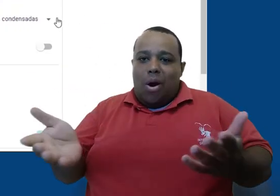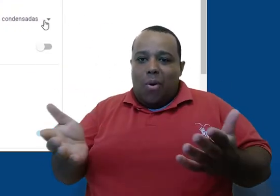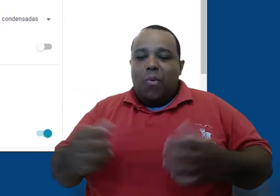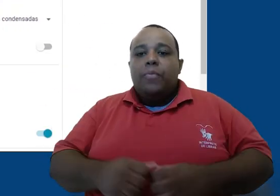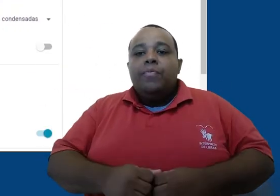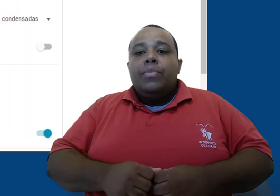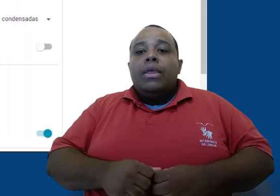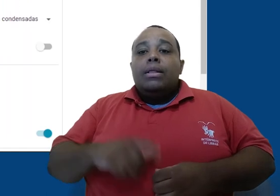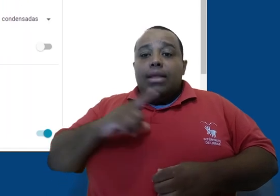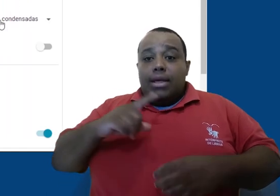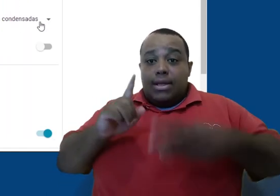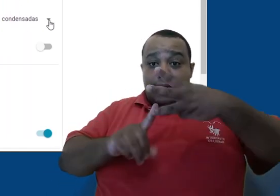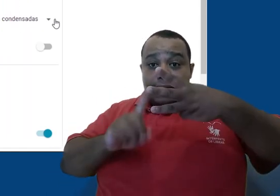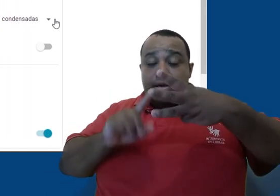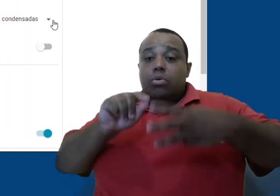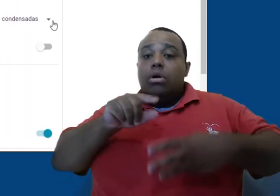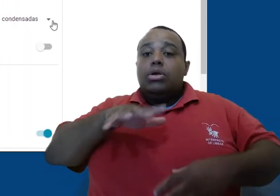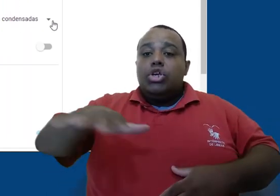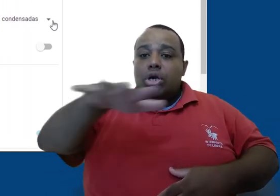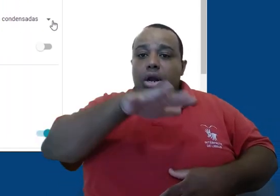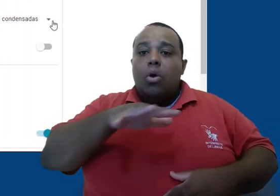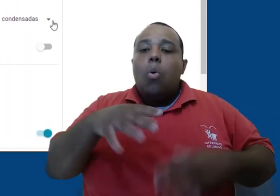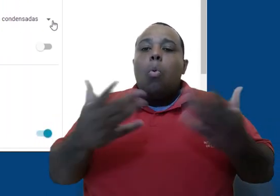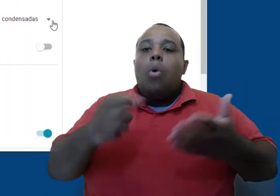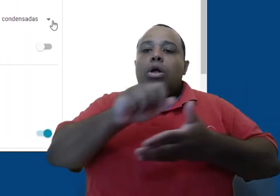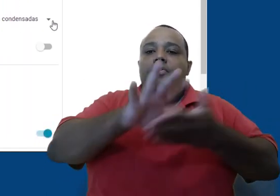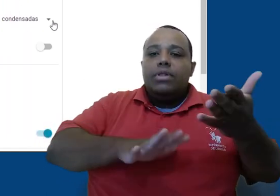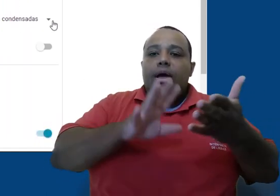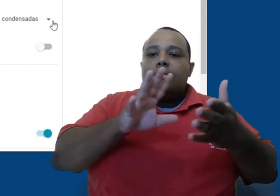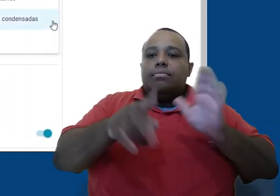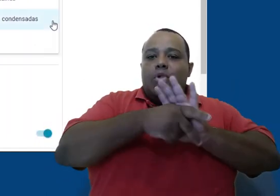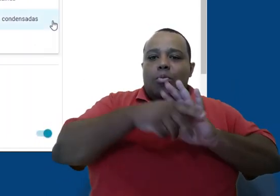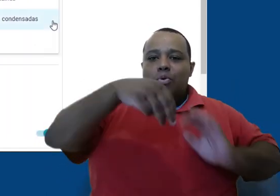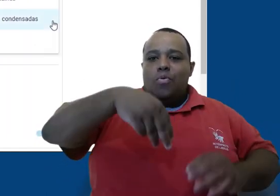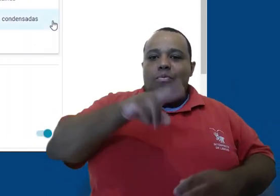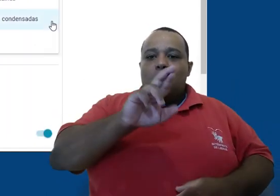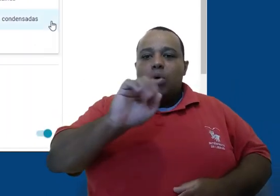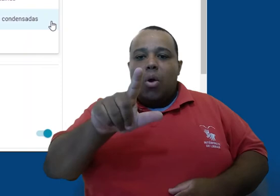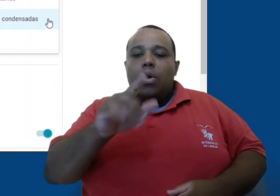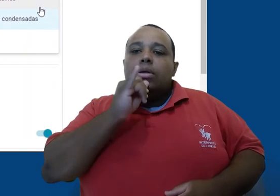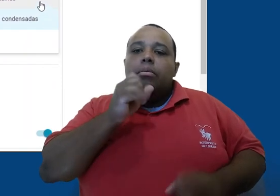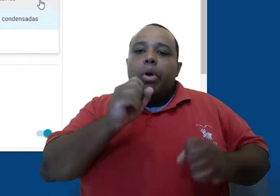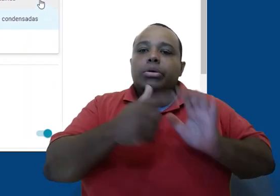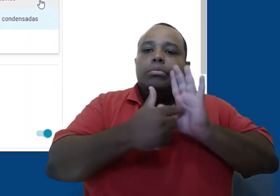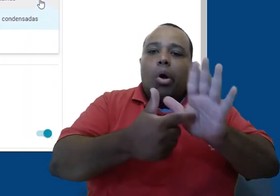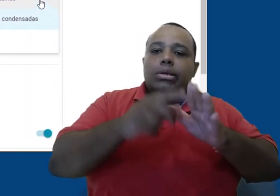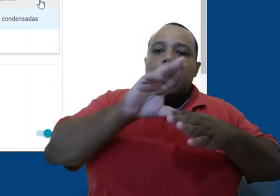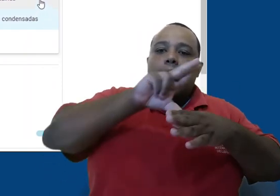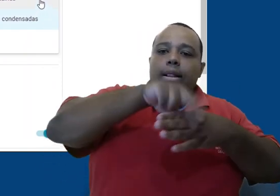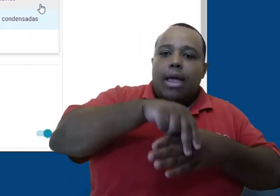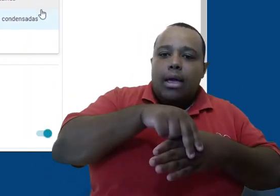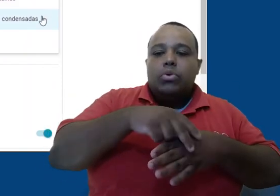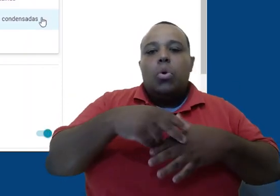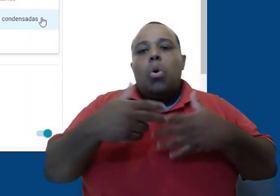opção da aba geral, podemos configurar as atividades do mural. Utilizando também a setinha à direita, podemos escolher entre Mostrar anexos e